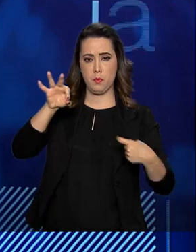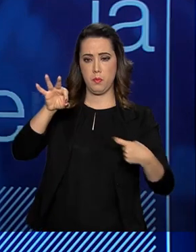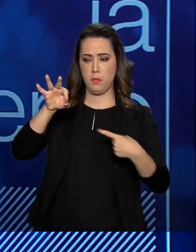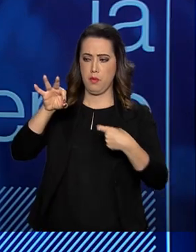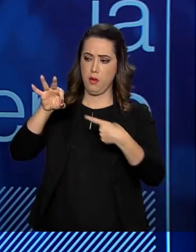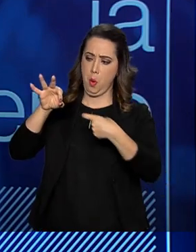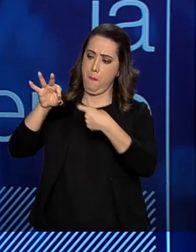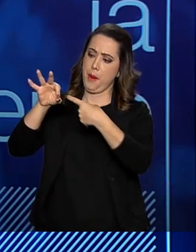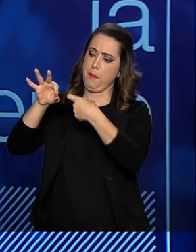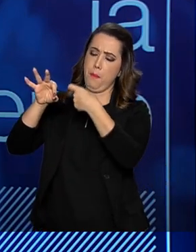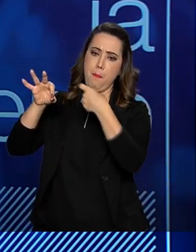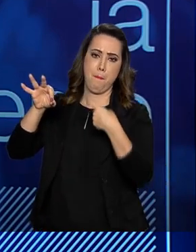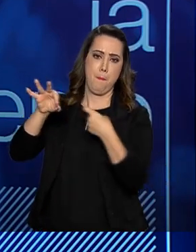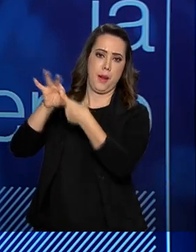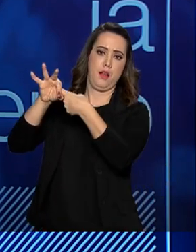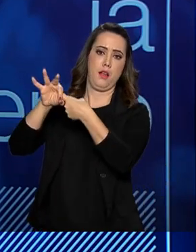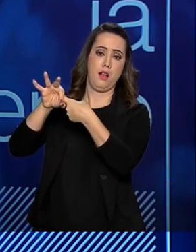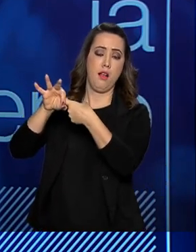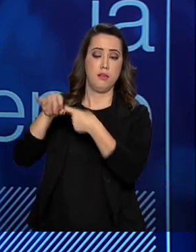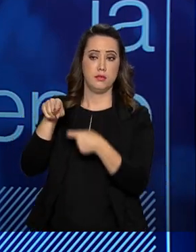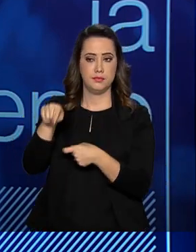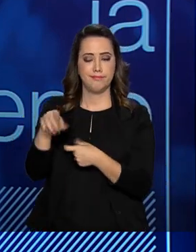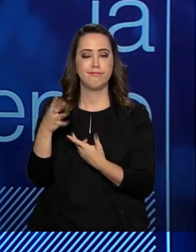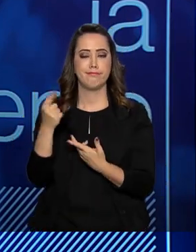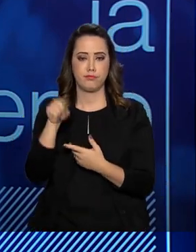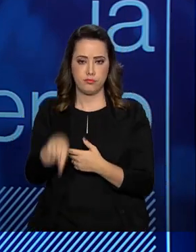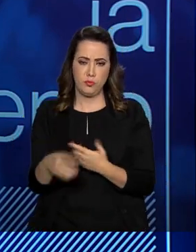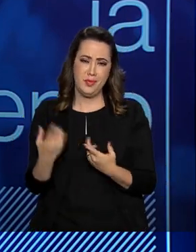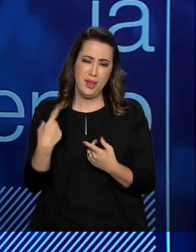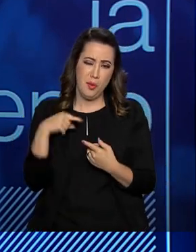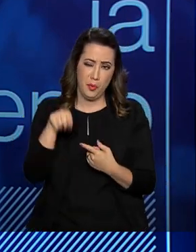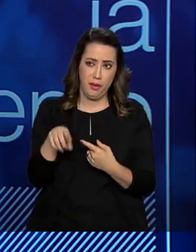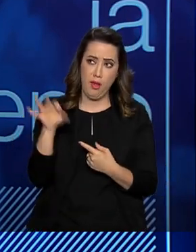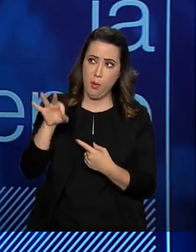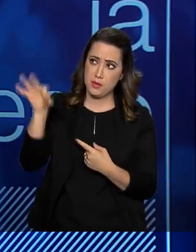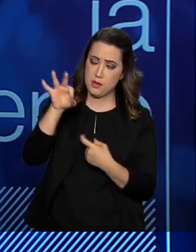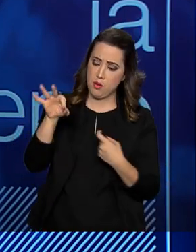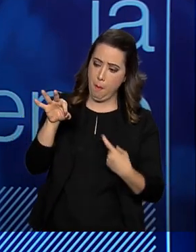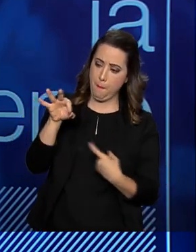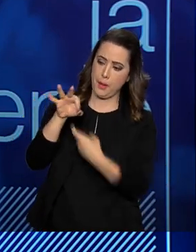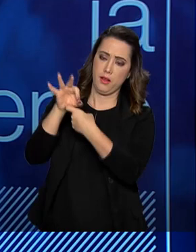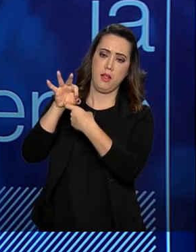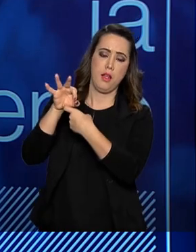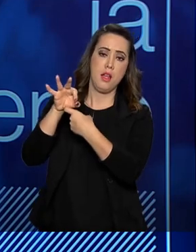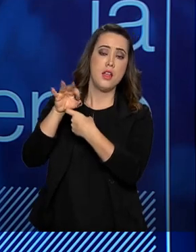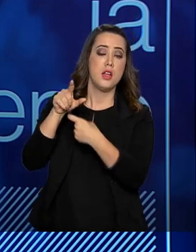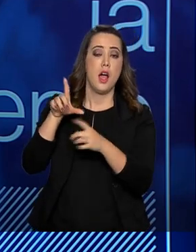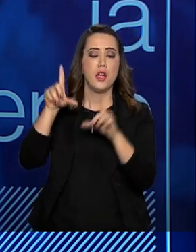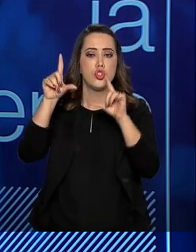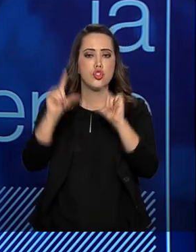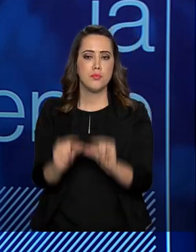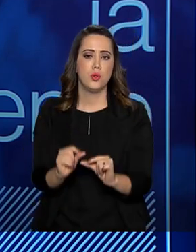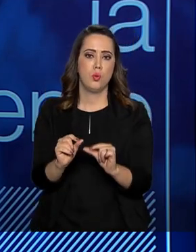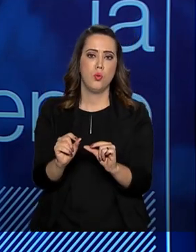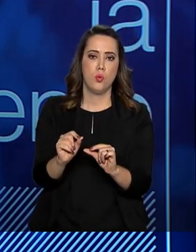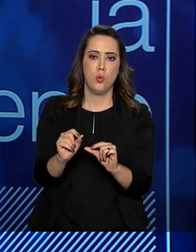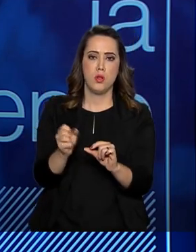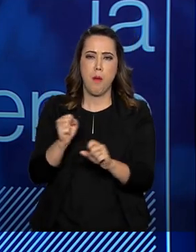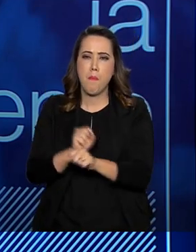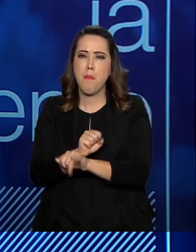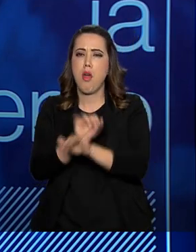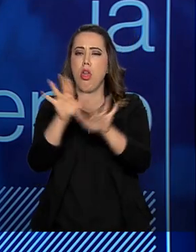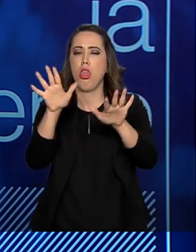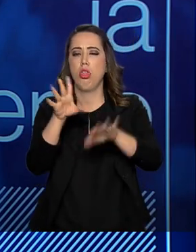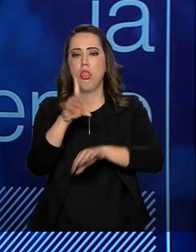testar este mosquito infectado pela bactéria e assim diminuir a transmissão da dengue em vários lugares,